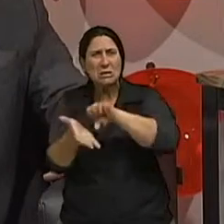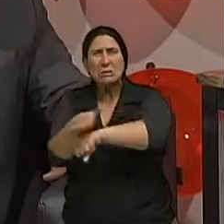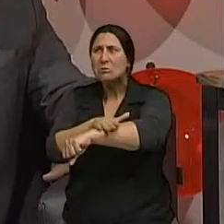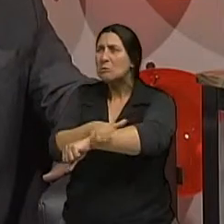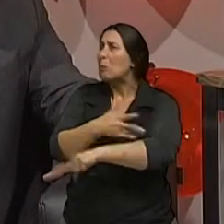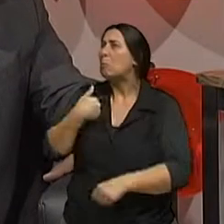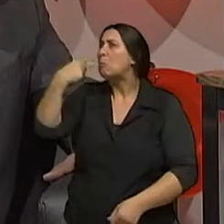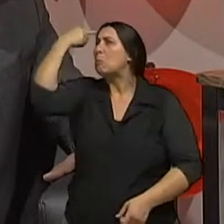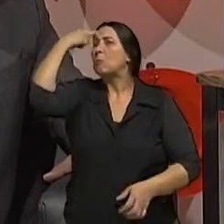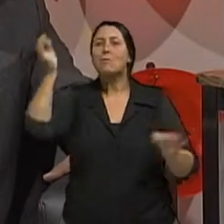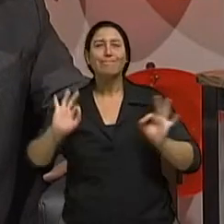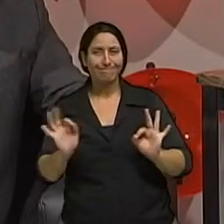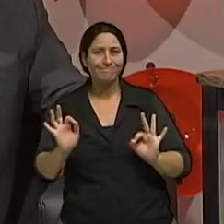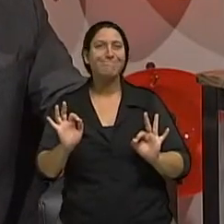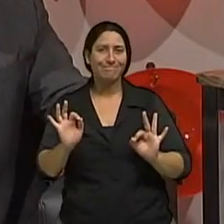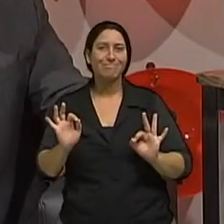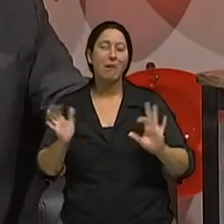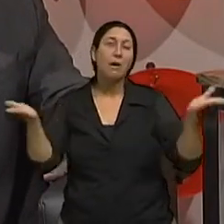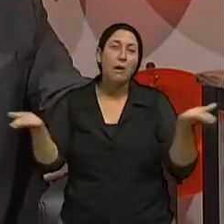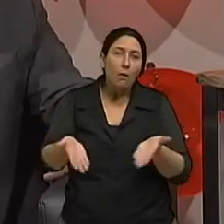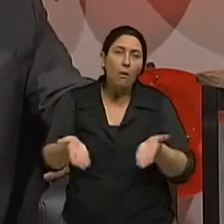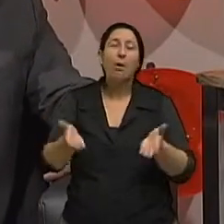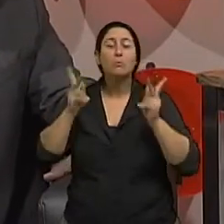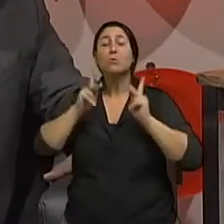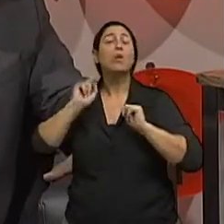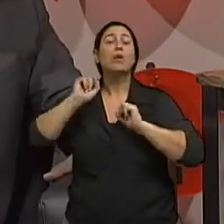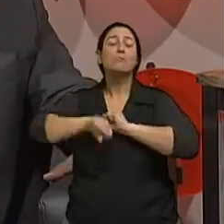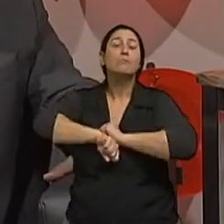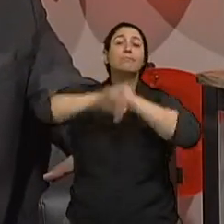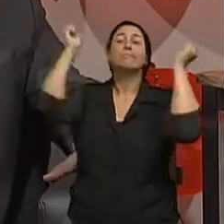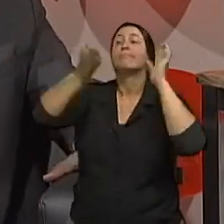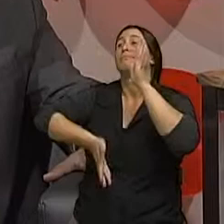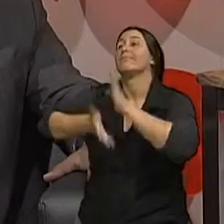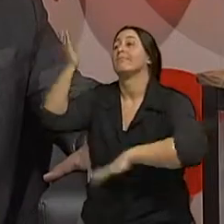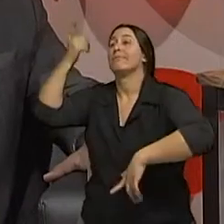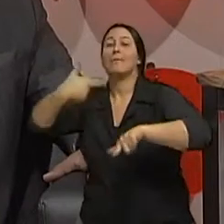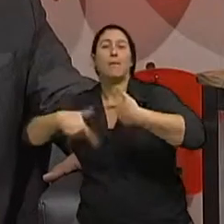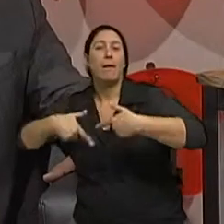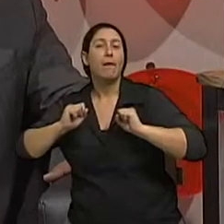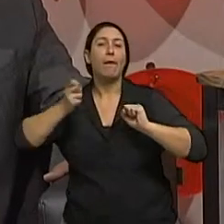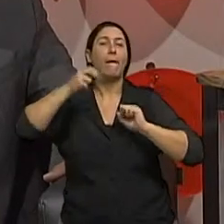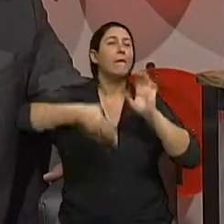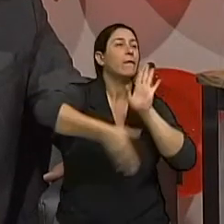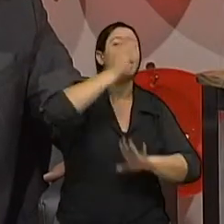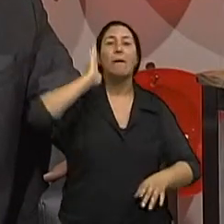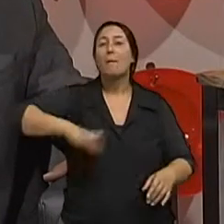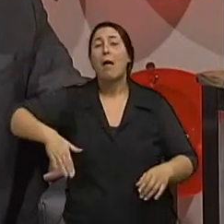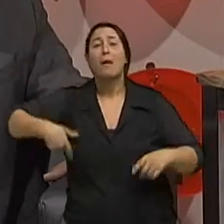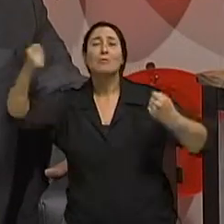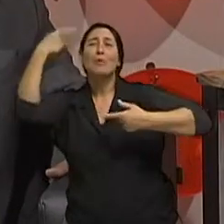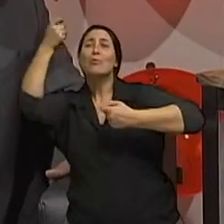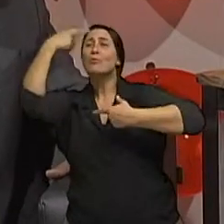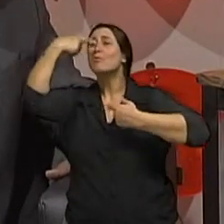pessoas iam trabalhar durante o dia, no sol, ou iam para a praia, ou para o clube, no sol,